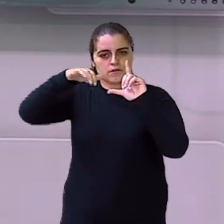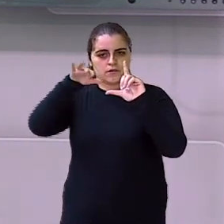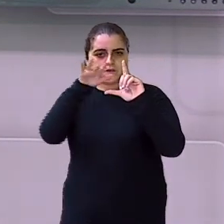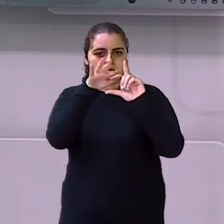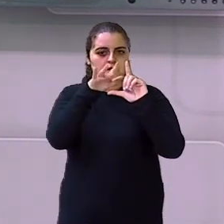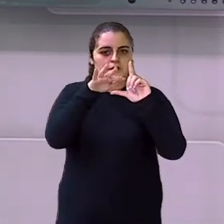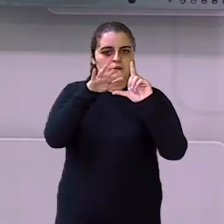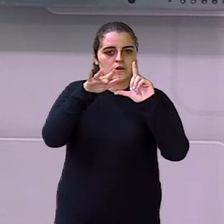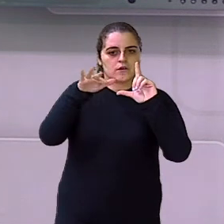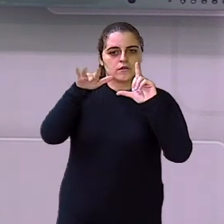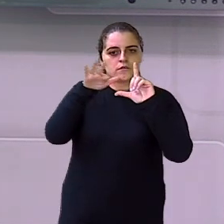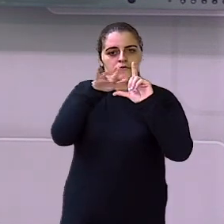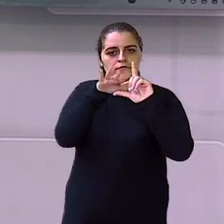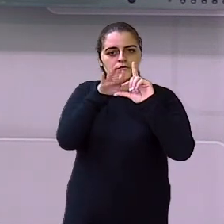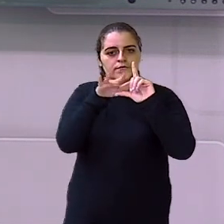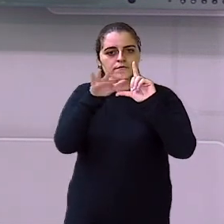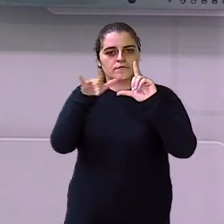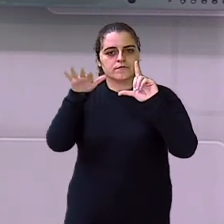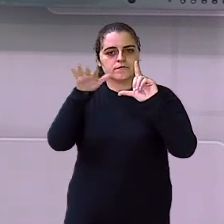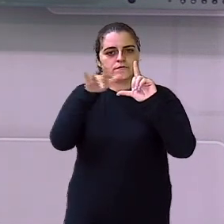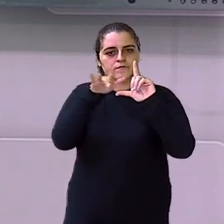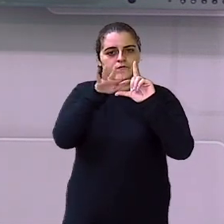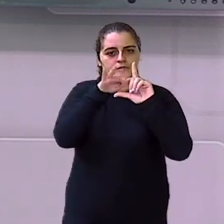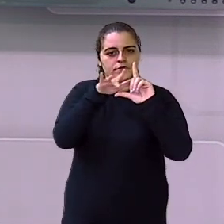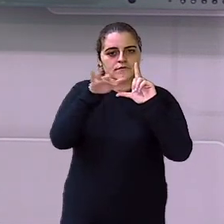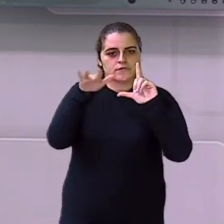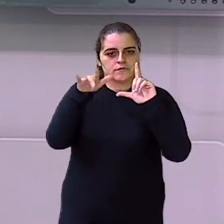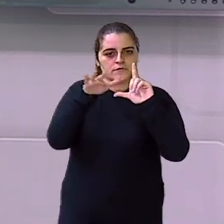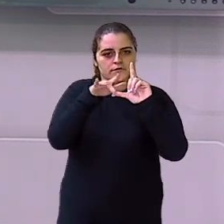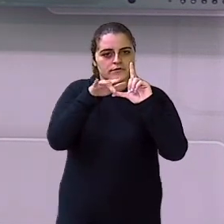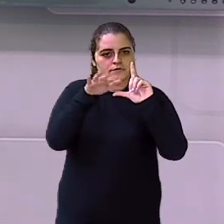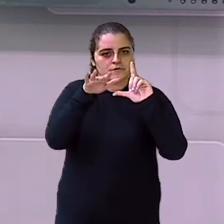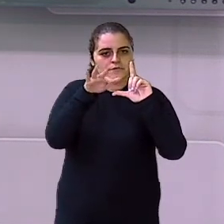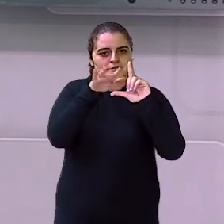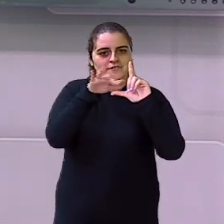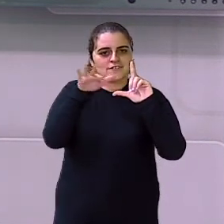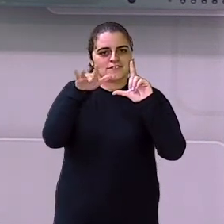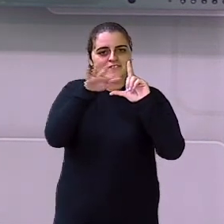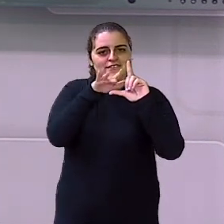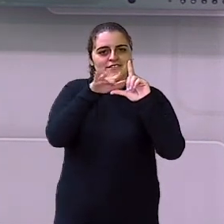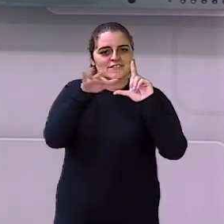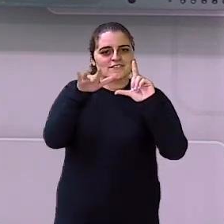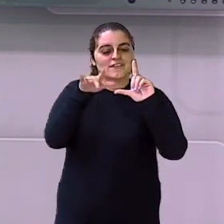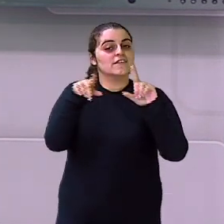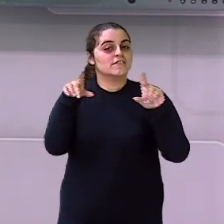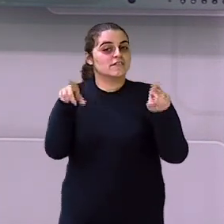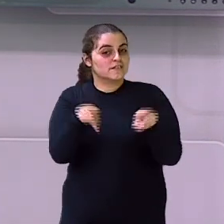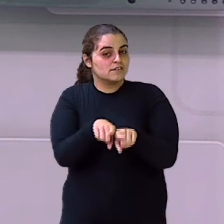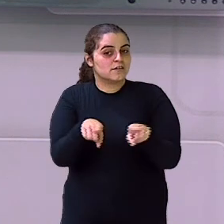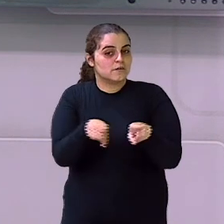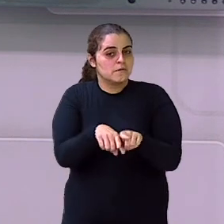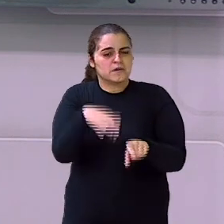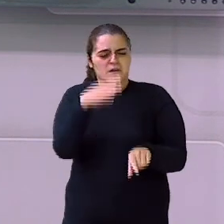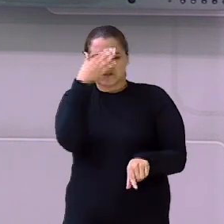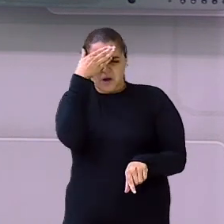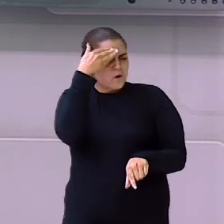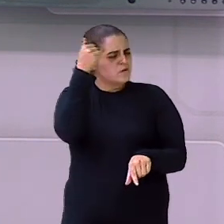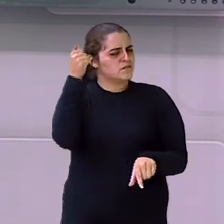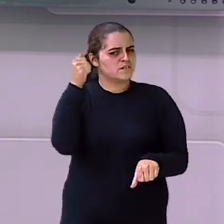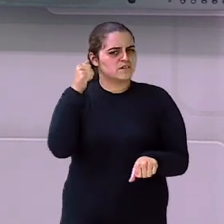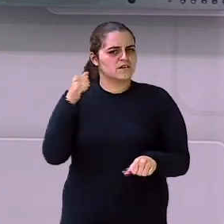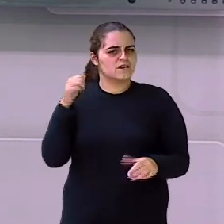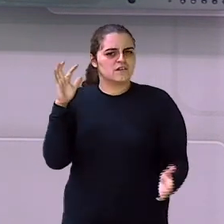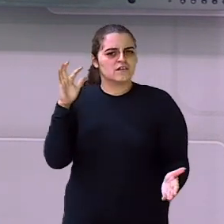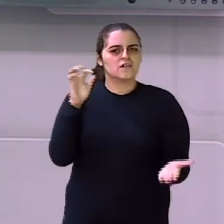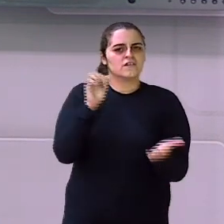câmera Do seu celular Pra essa imagem aqui Que tá no canto da tela Perdão Aqui E também Não se esqueça De se inscrever No nosso